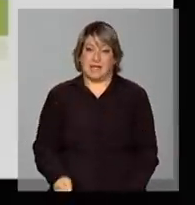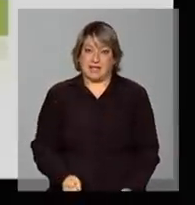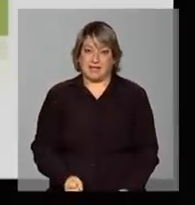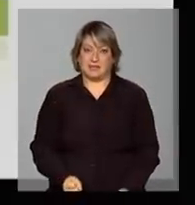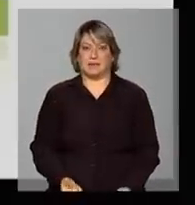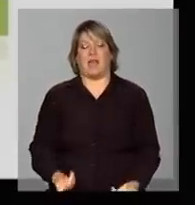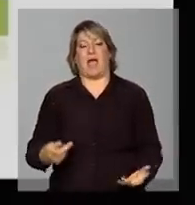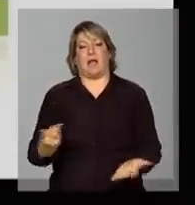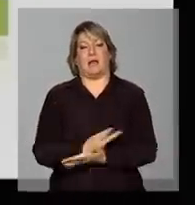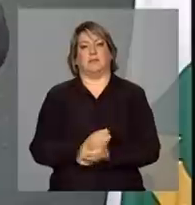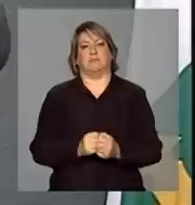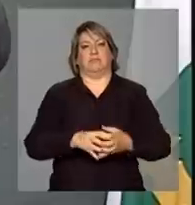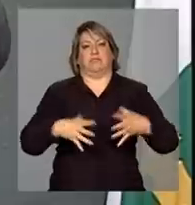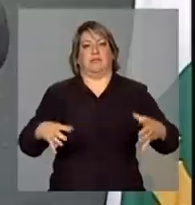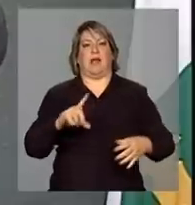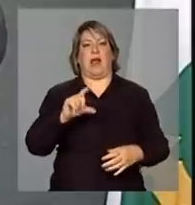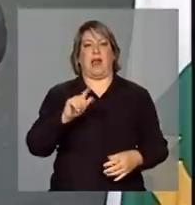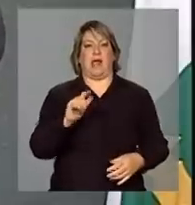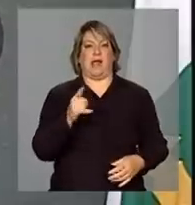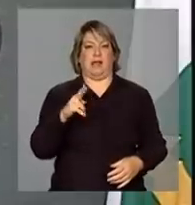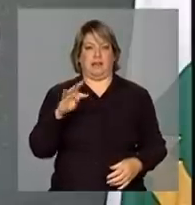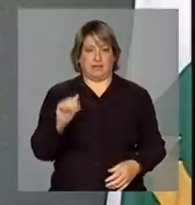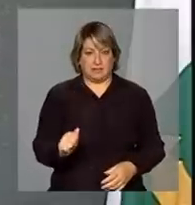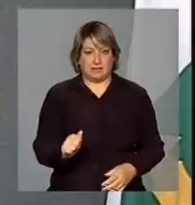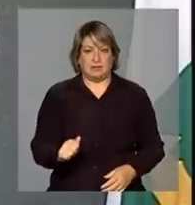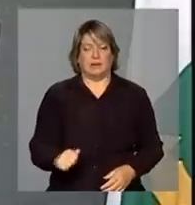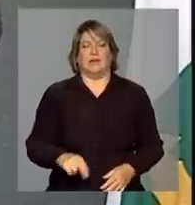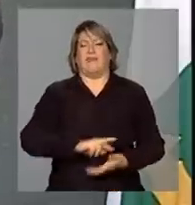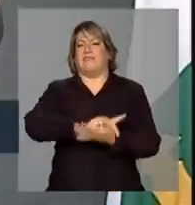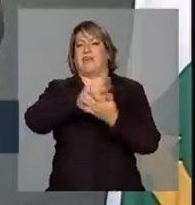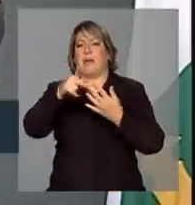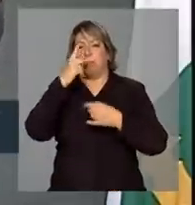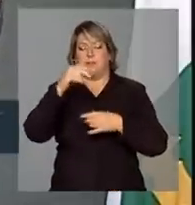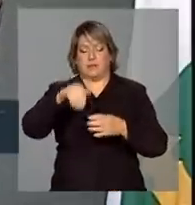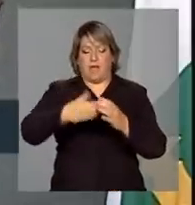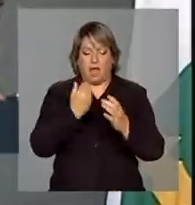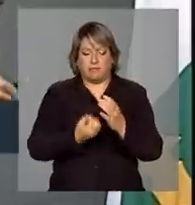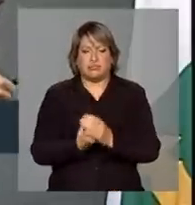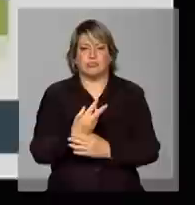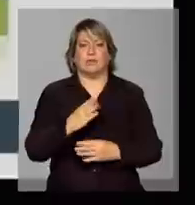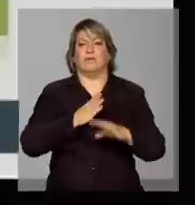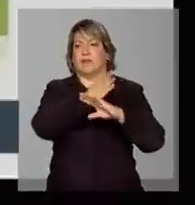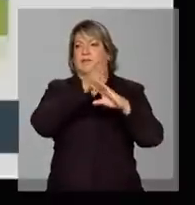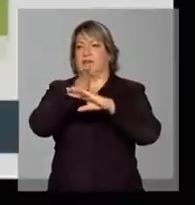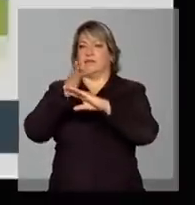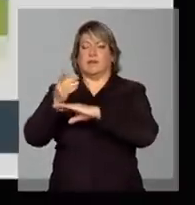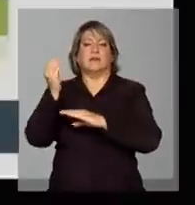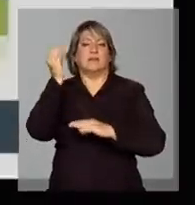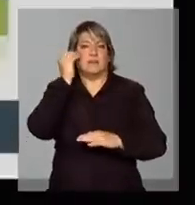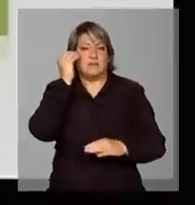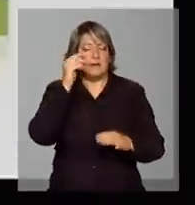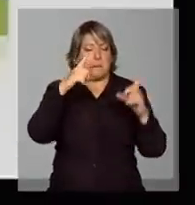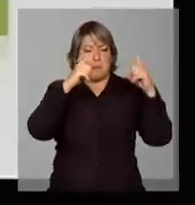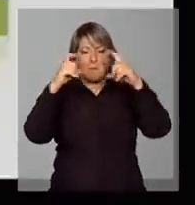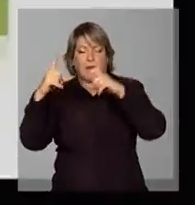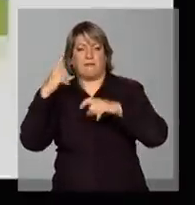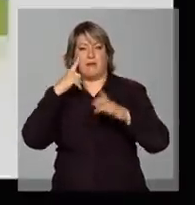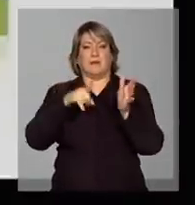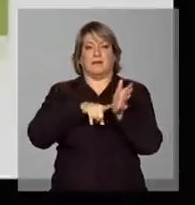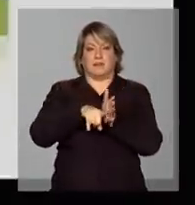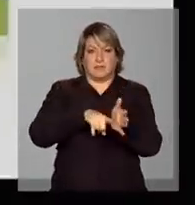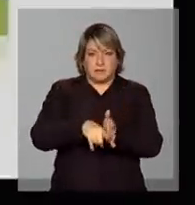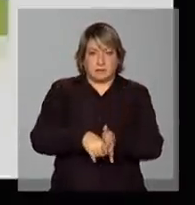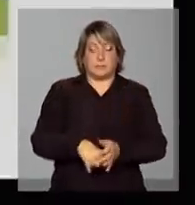verificado, foram visitados vários produtores, uma região bastante significativa. Aí nós temos que a quebra de safra